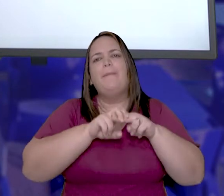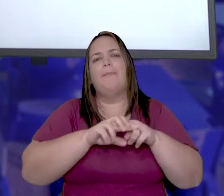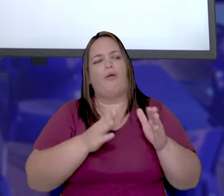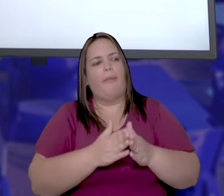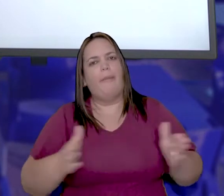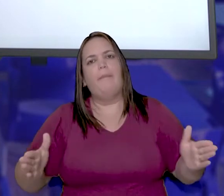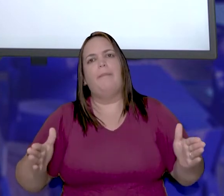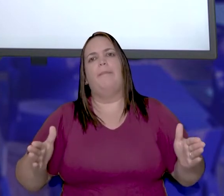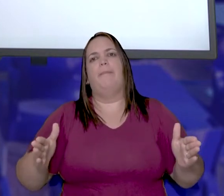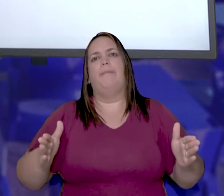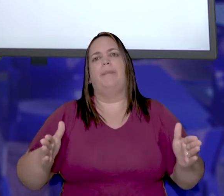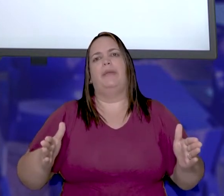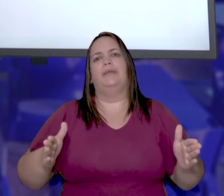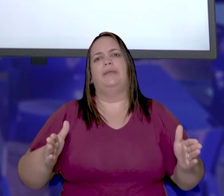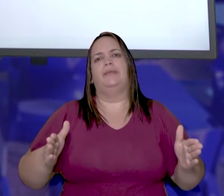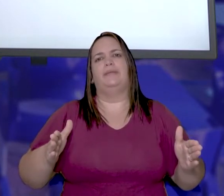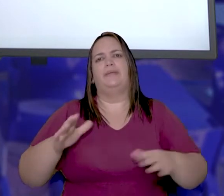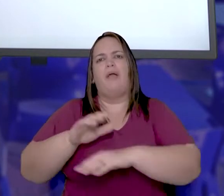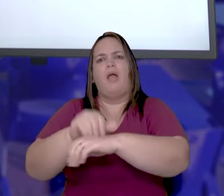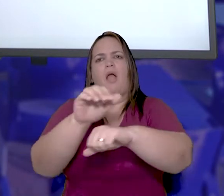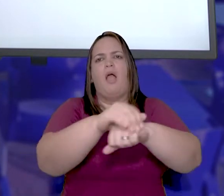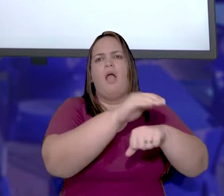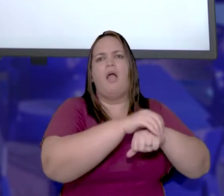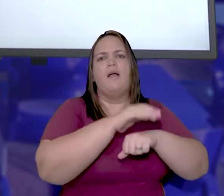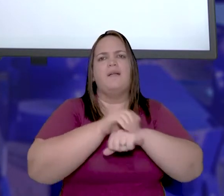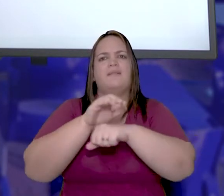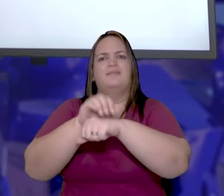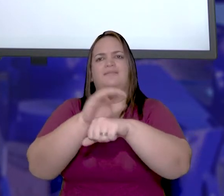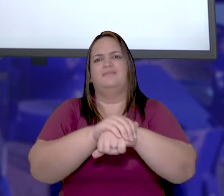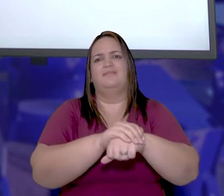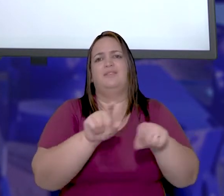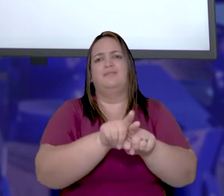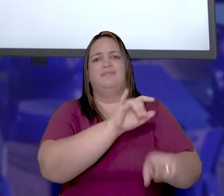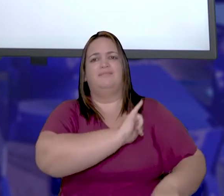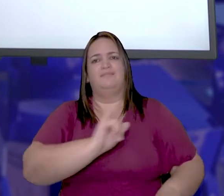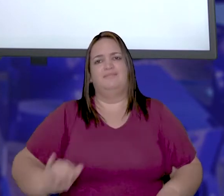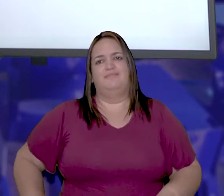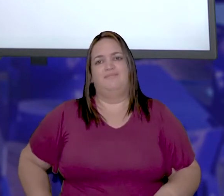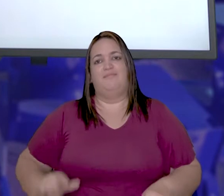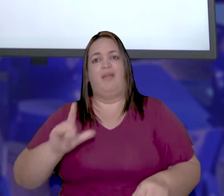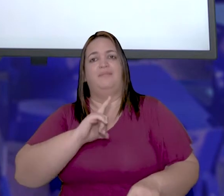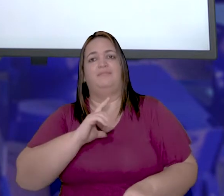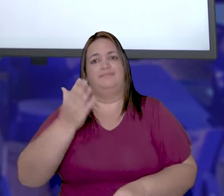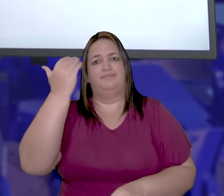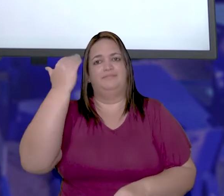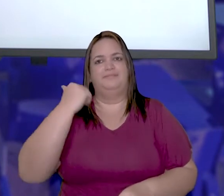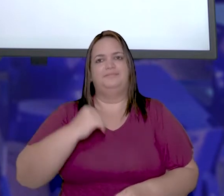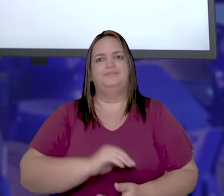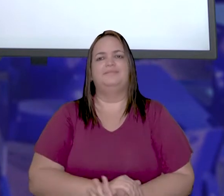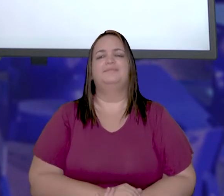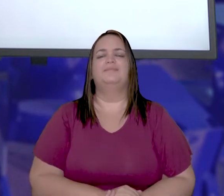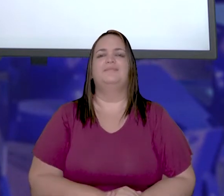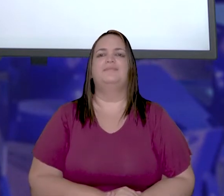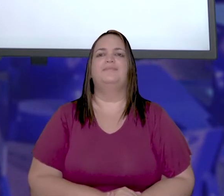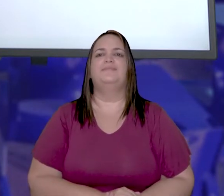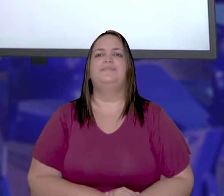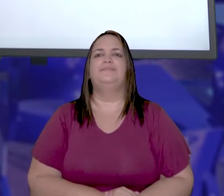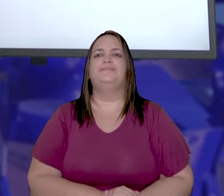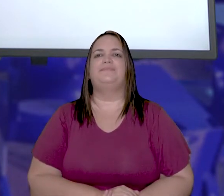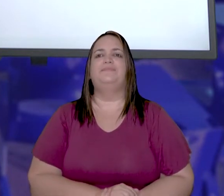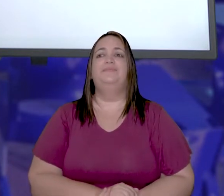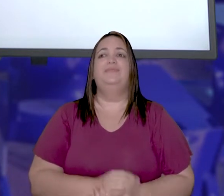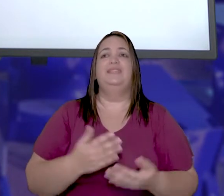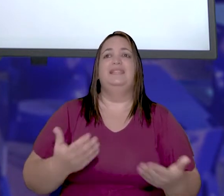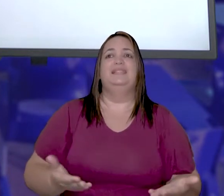e muito frágeis devido ao período colonial e neocolonial que esse continente